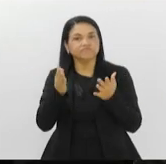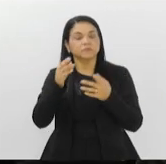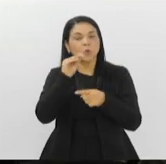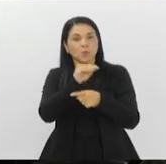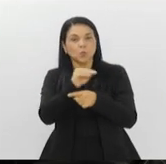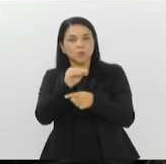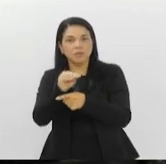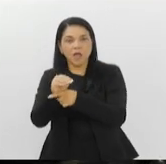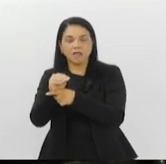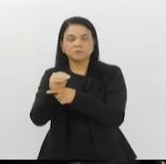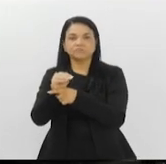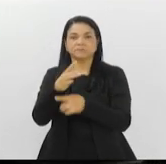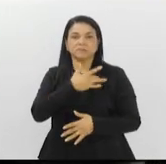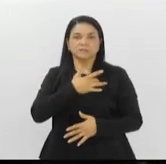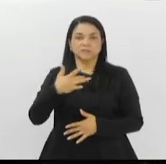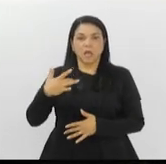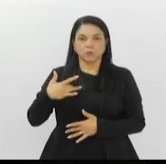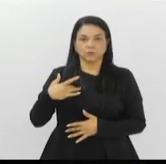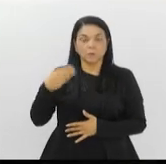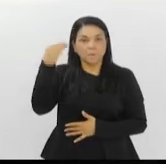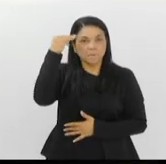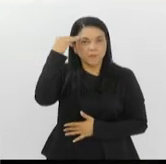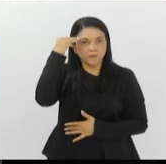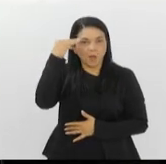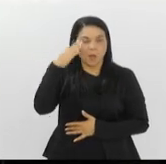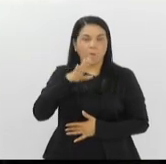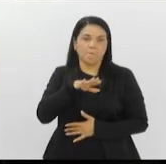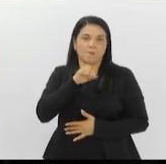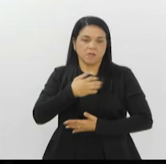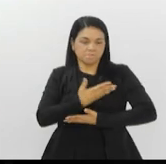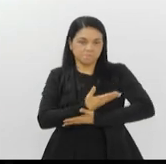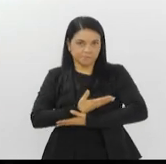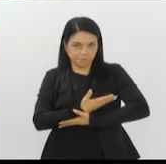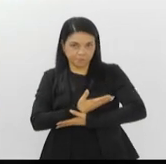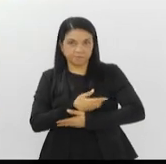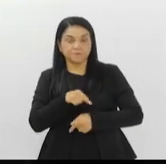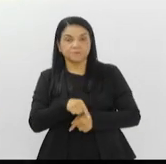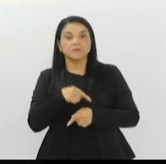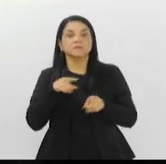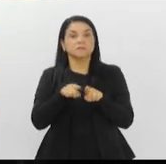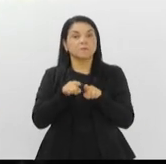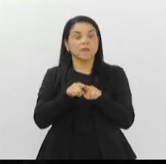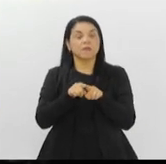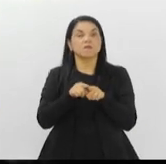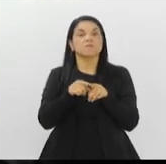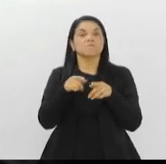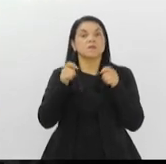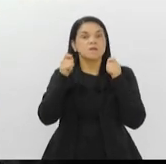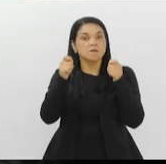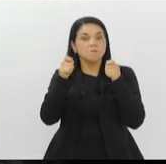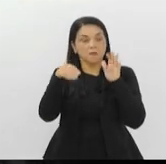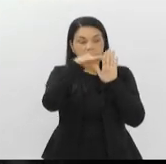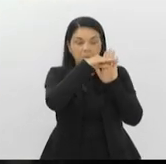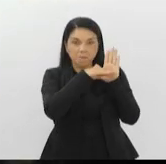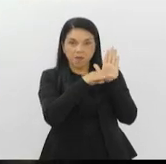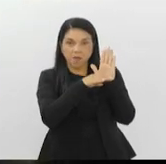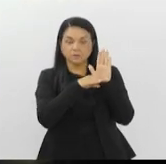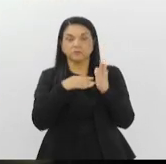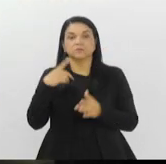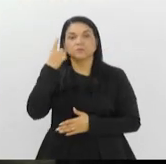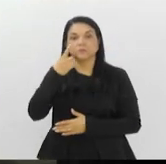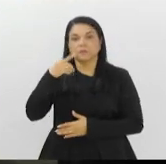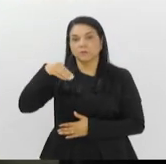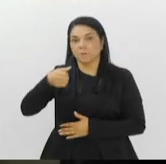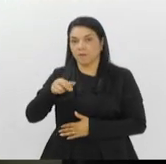saúde mental materna. E outros dois projetos também, outras duas campanhas também estão na pauta de hoje. Uma do deputado Márcio Canella,